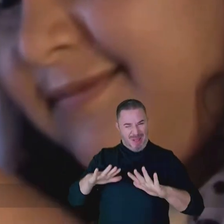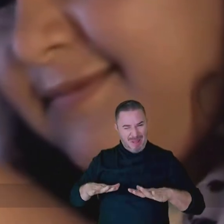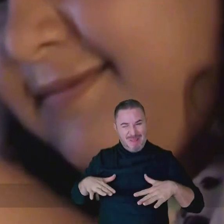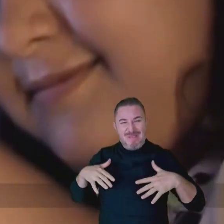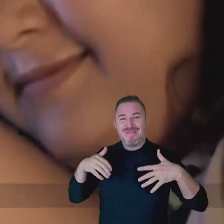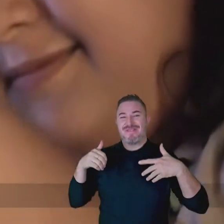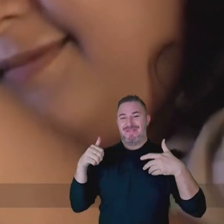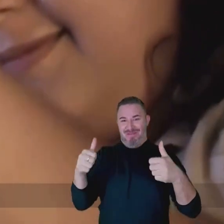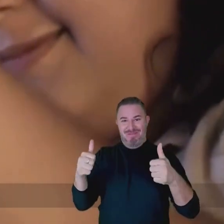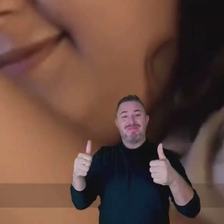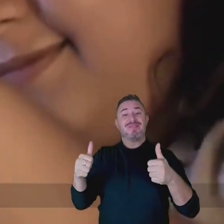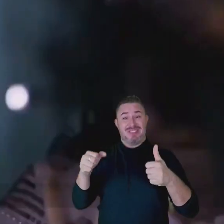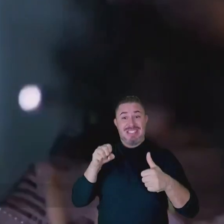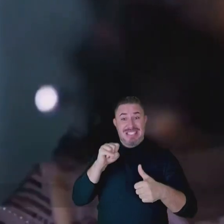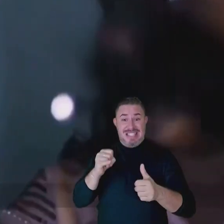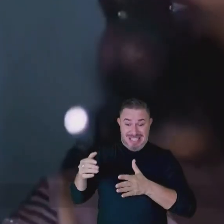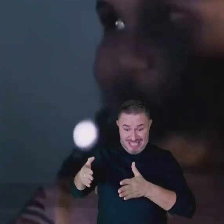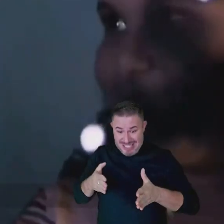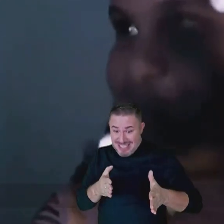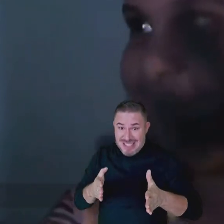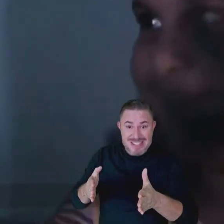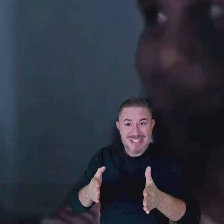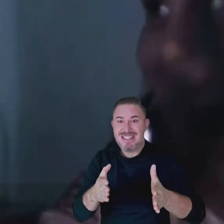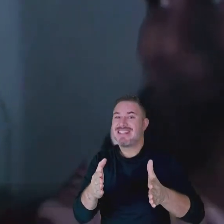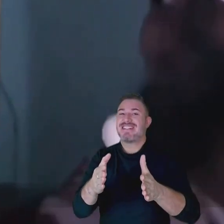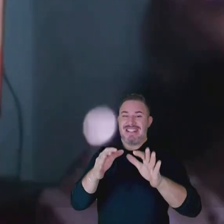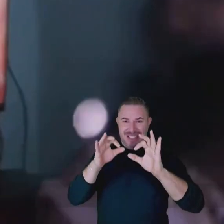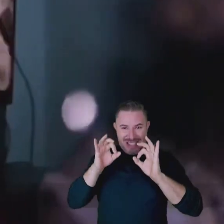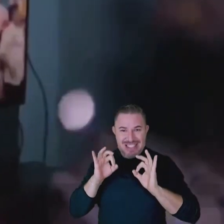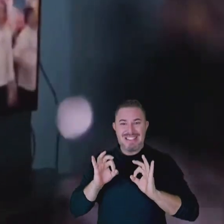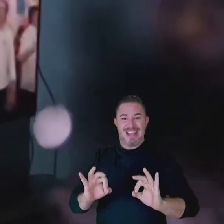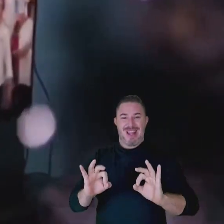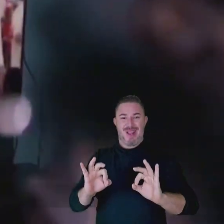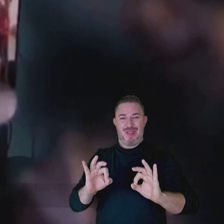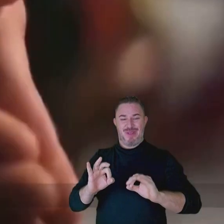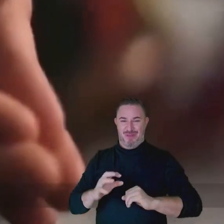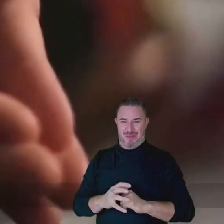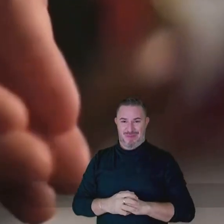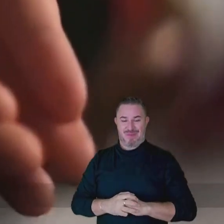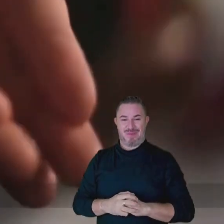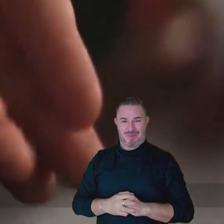melhorar Seguindo numa boa direção